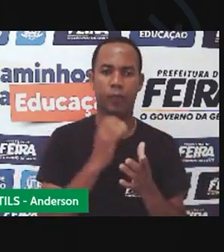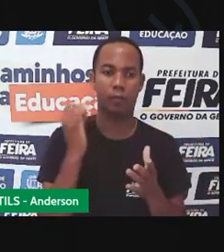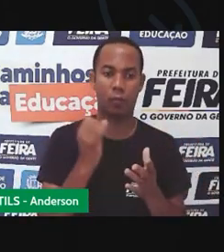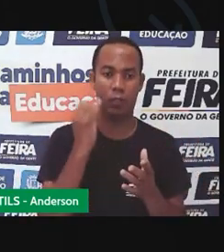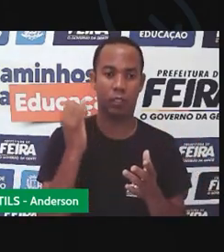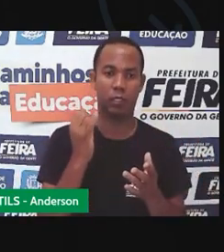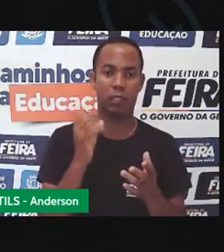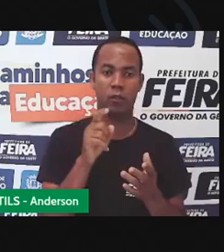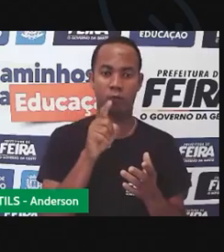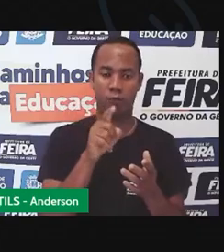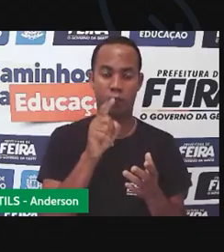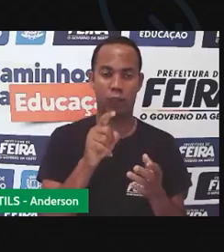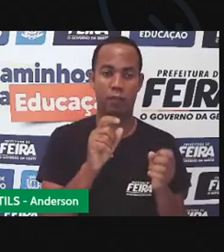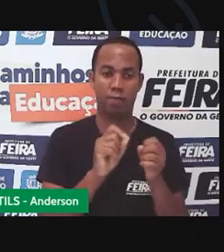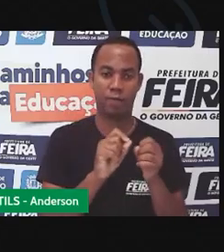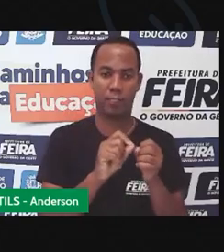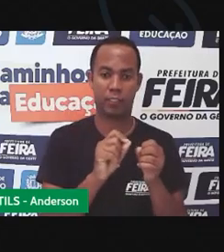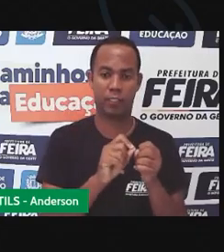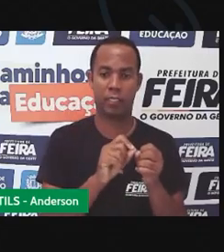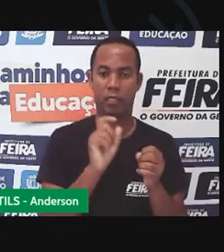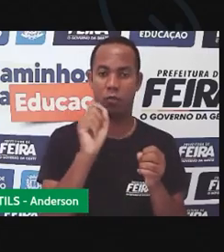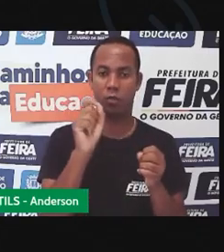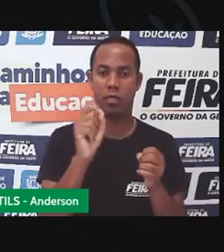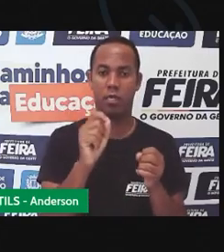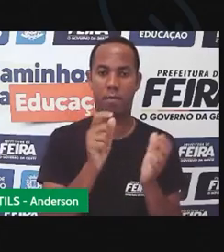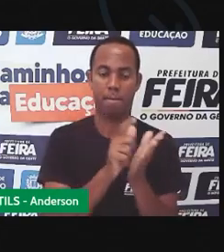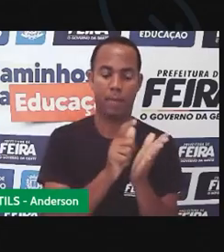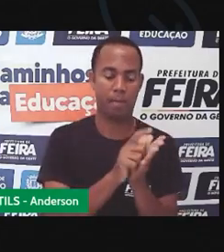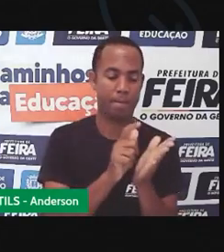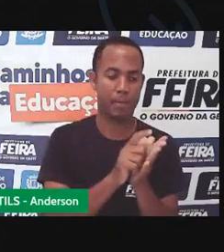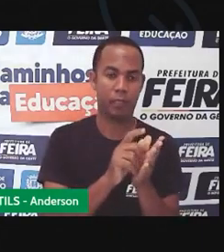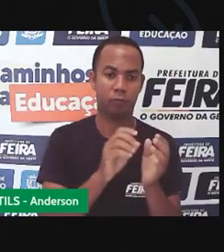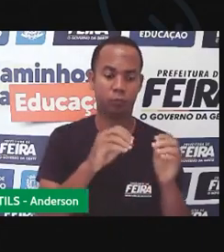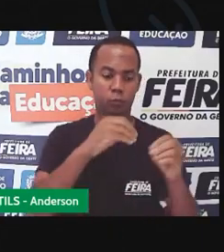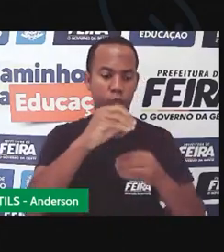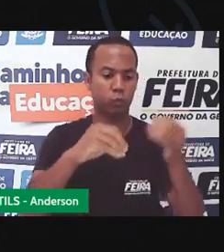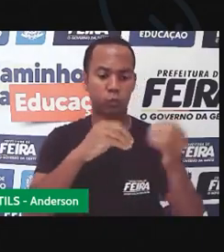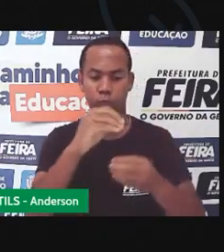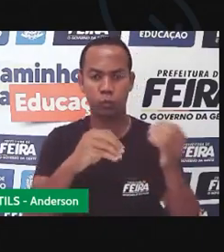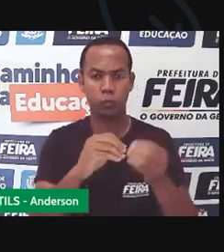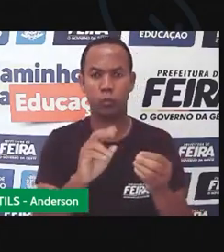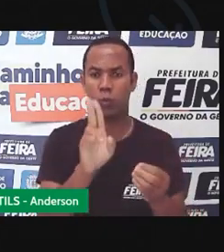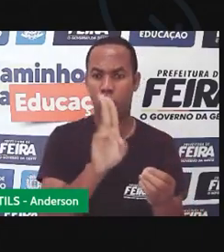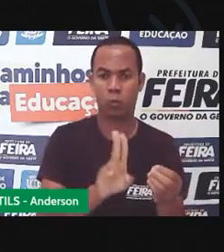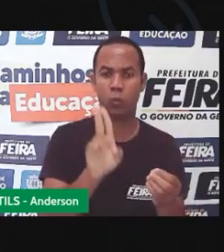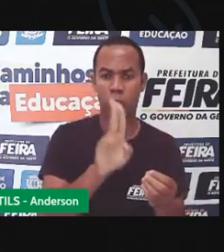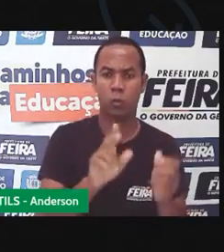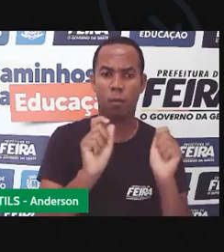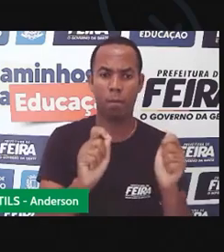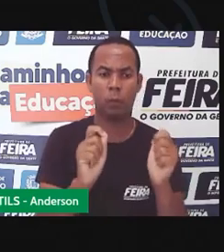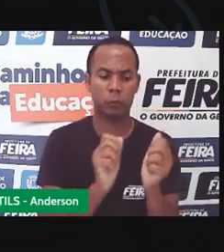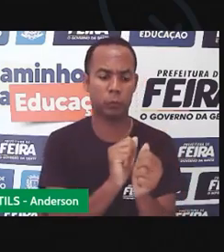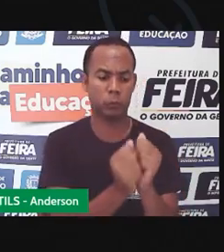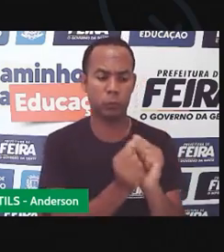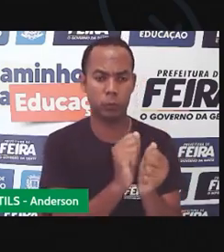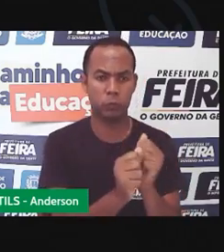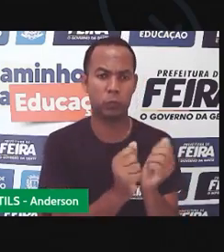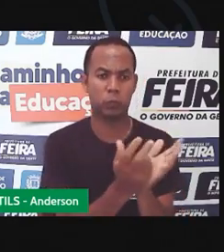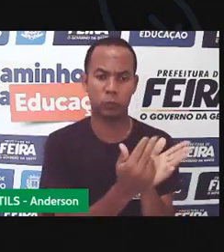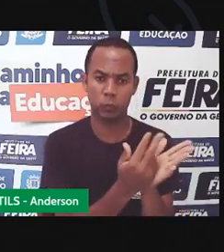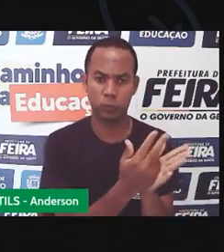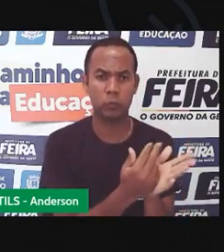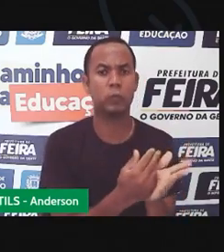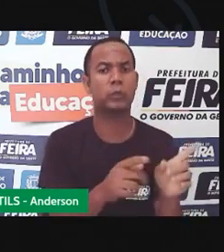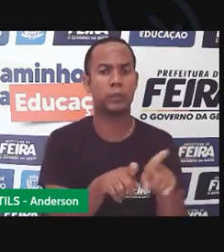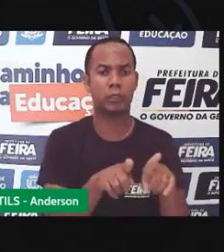você pode estar fazendo o descarte, como a própria falou, seletivo. Ou você pode estar fazendo uma obra de arte. Mas o mais